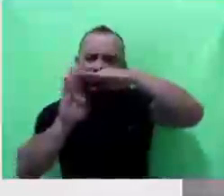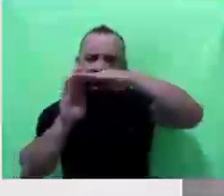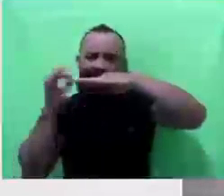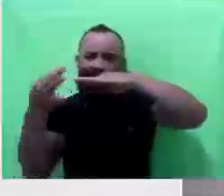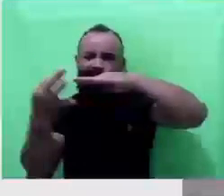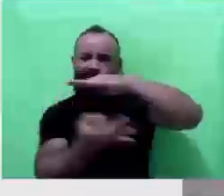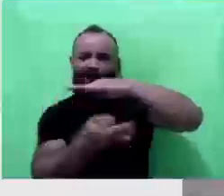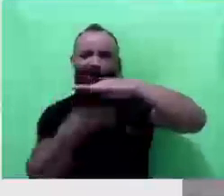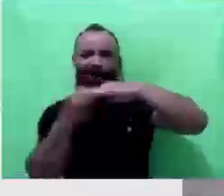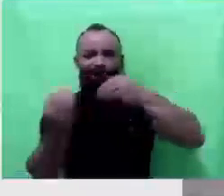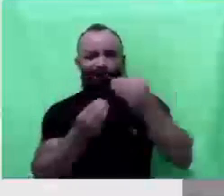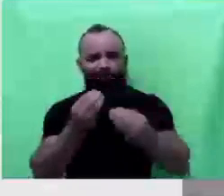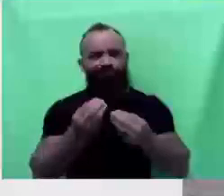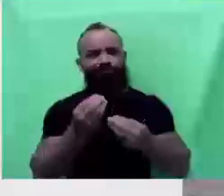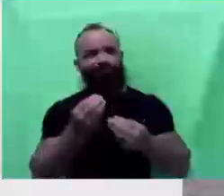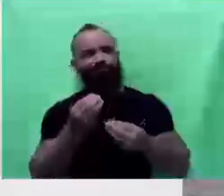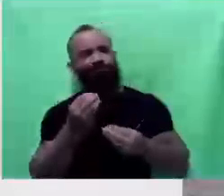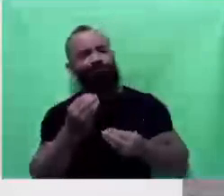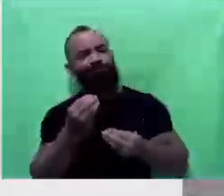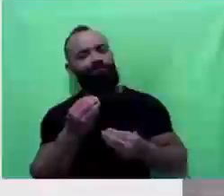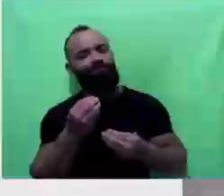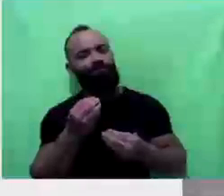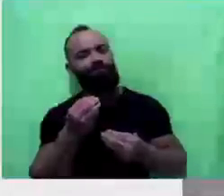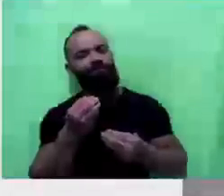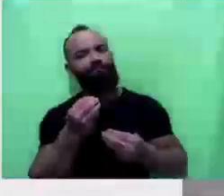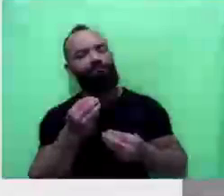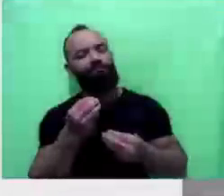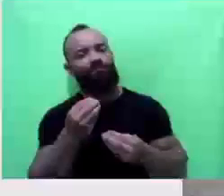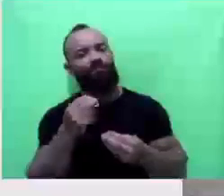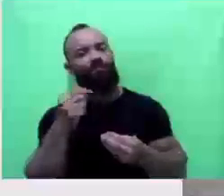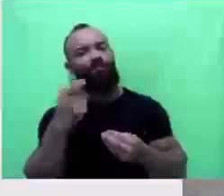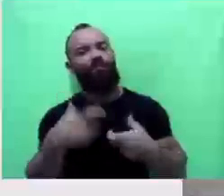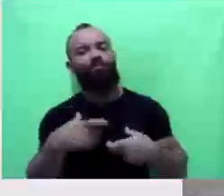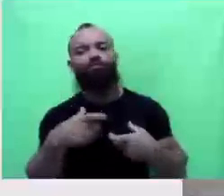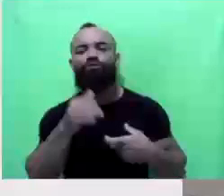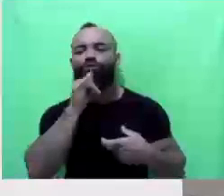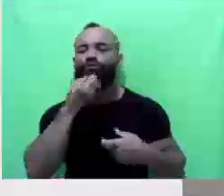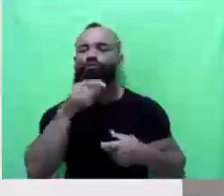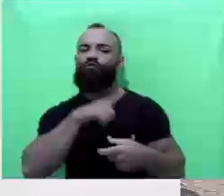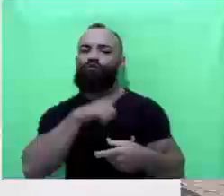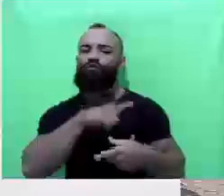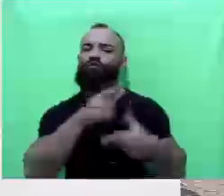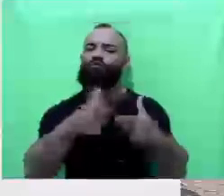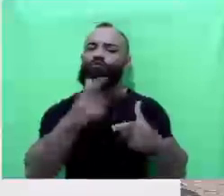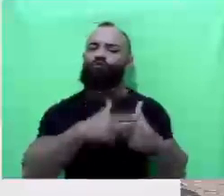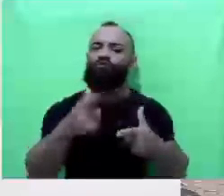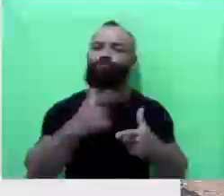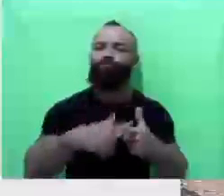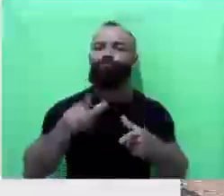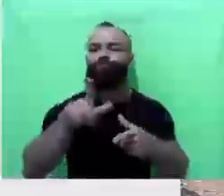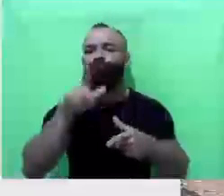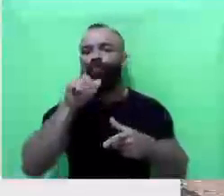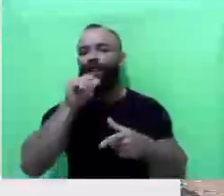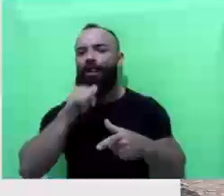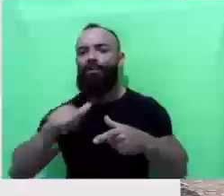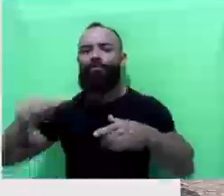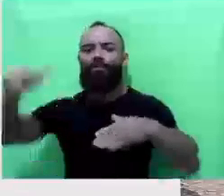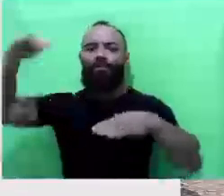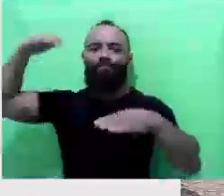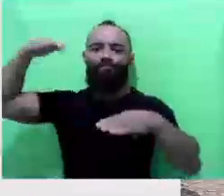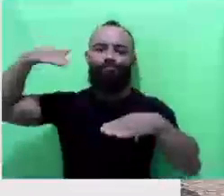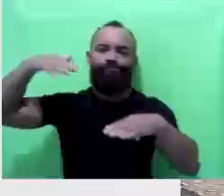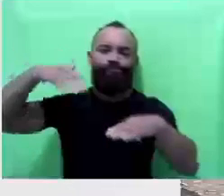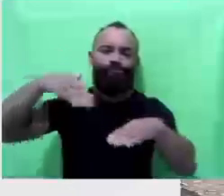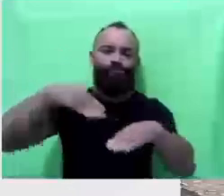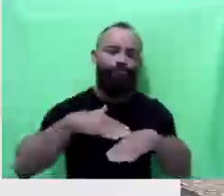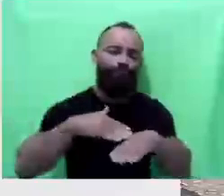rua José Antônio Cardoso, sempre nós tínhamos muito problema. E, quando as águas vinham lá de cima, ela pegava ali a